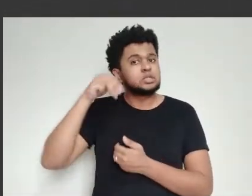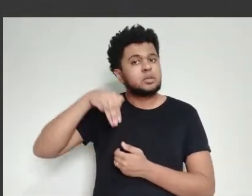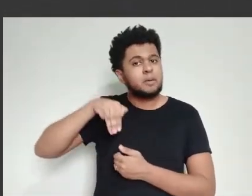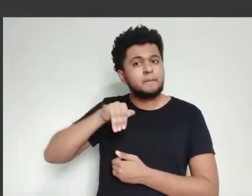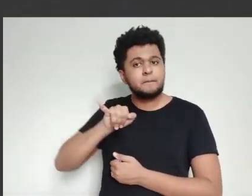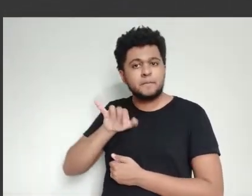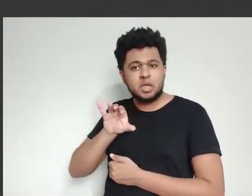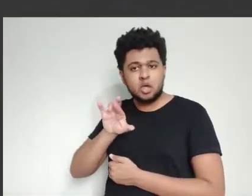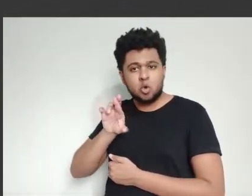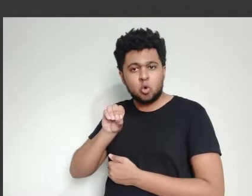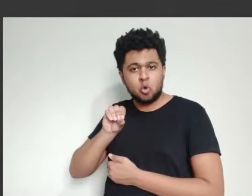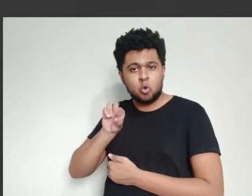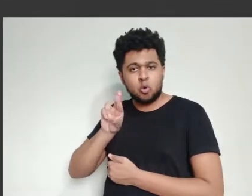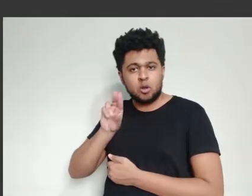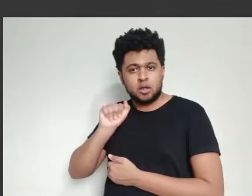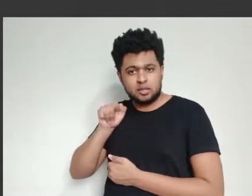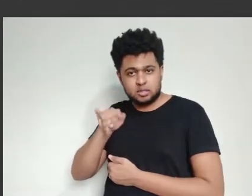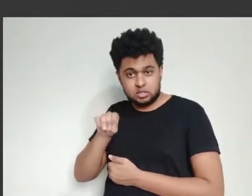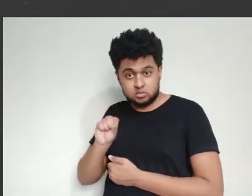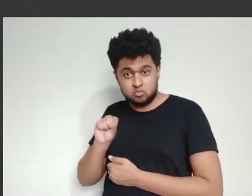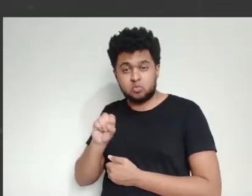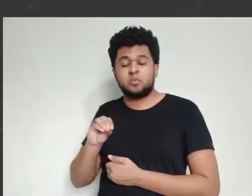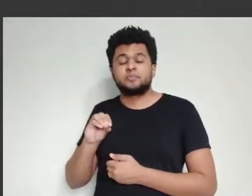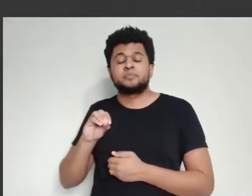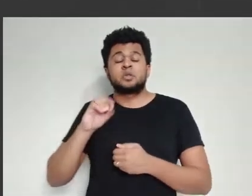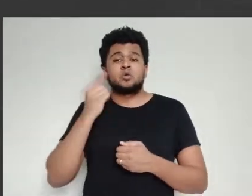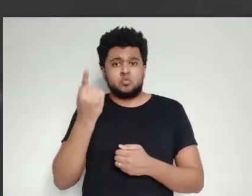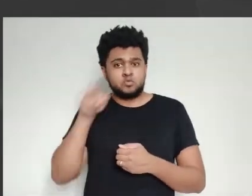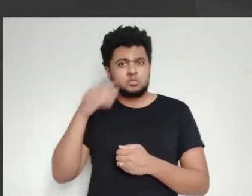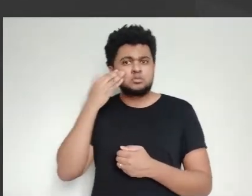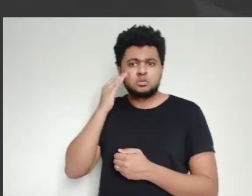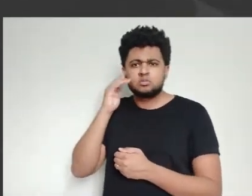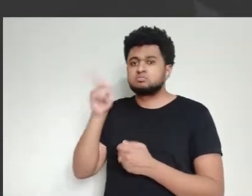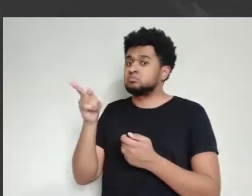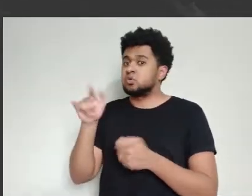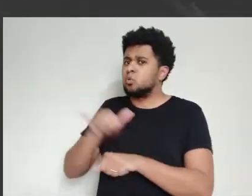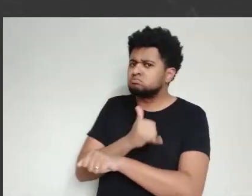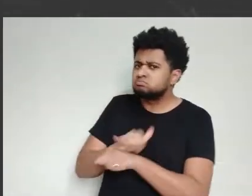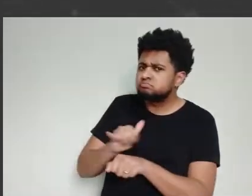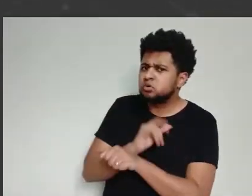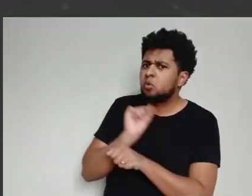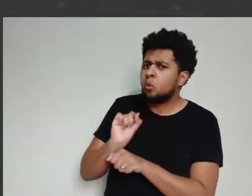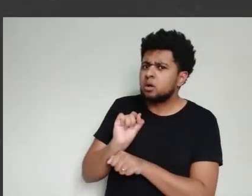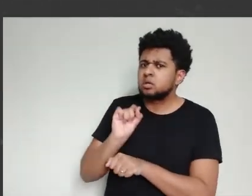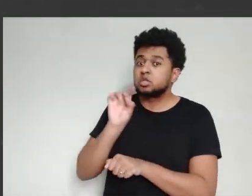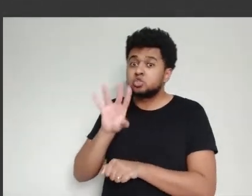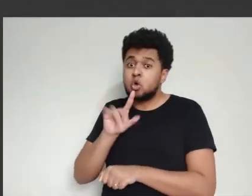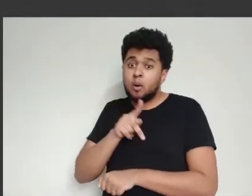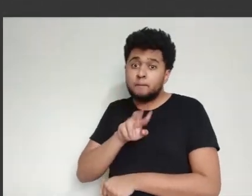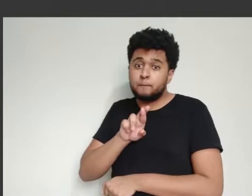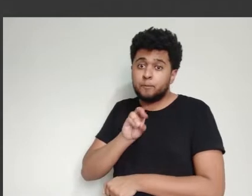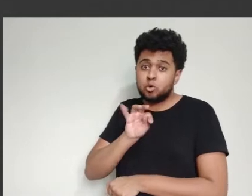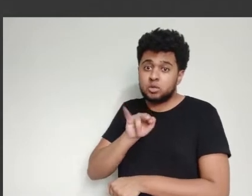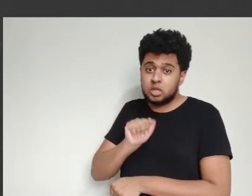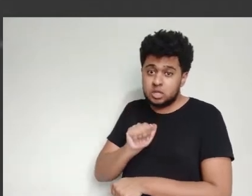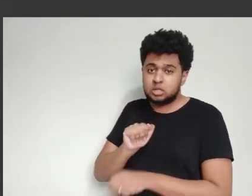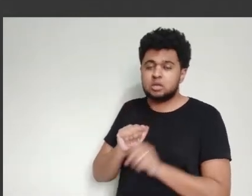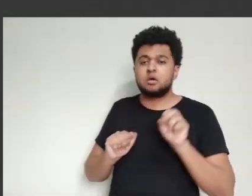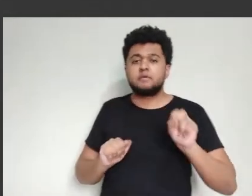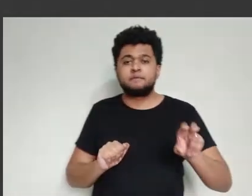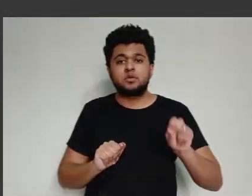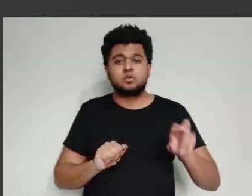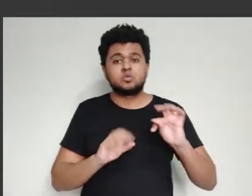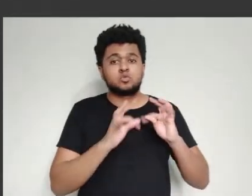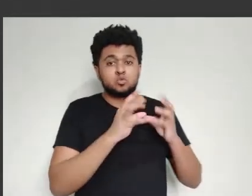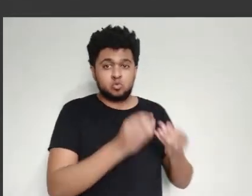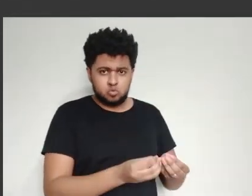tanto que a gente tem hoje mais de 120 projetos em andamento, todos eles com diversas formas de vacina. Algumas